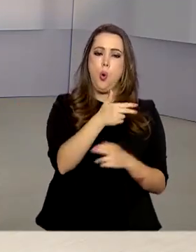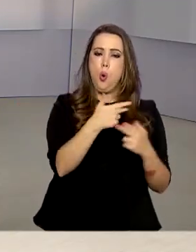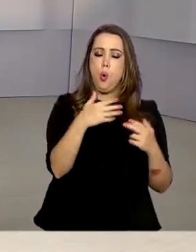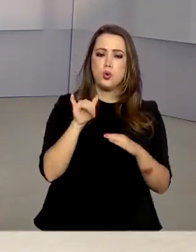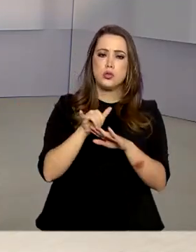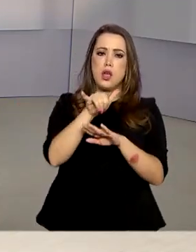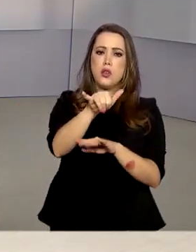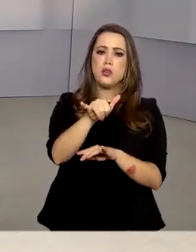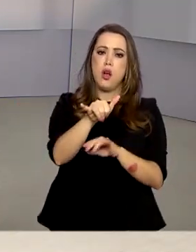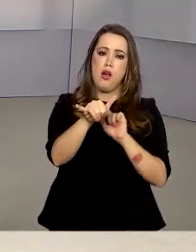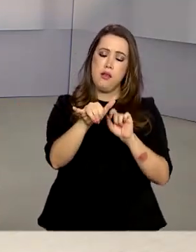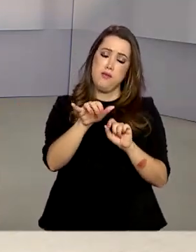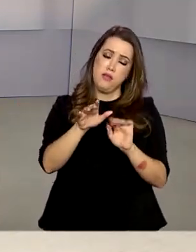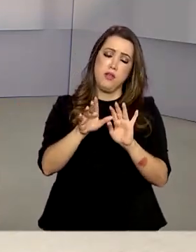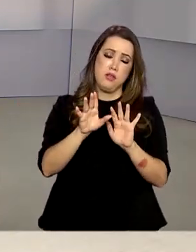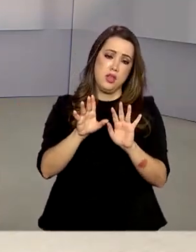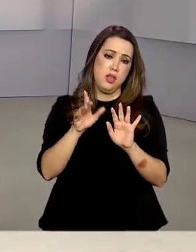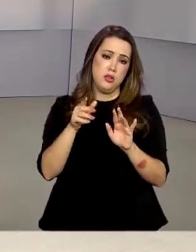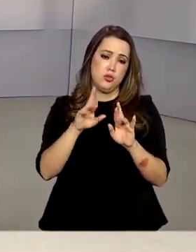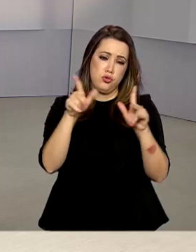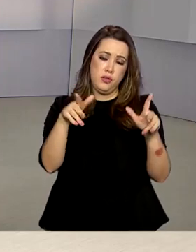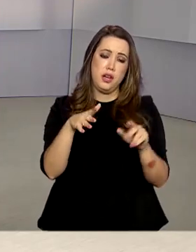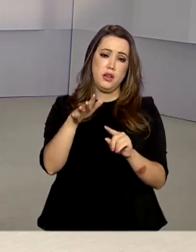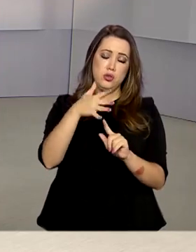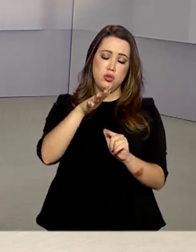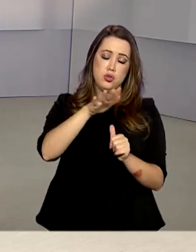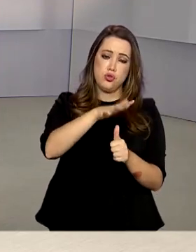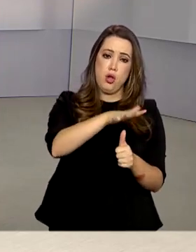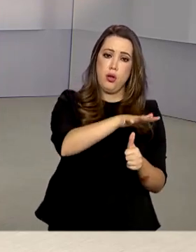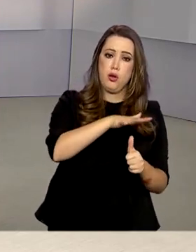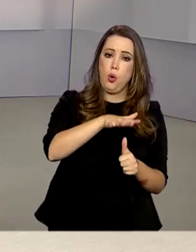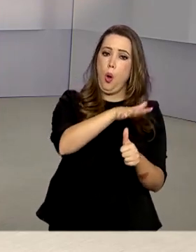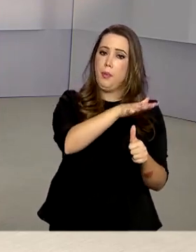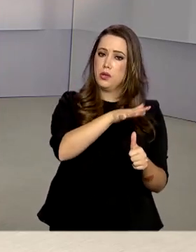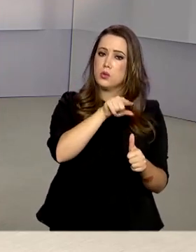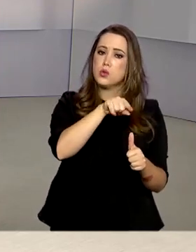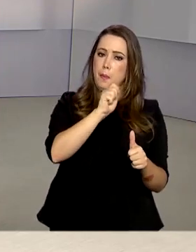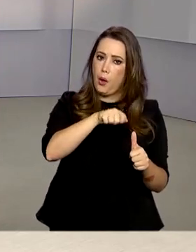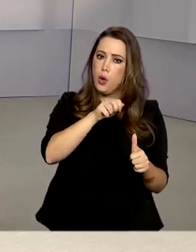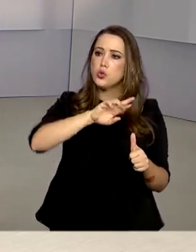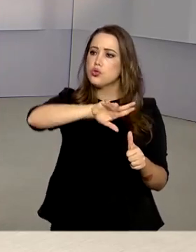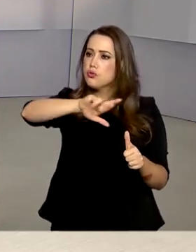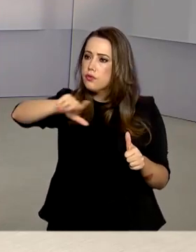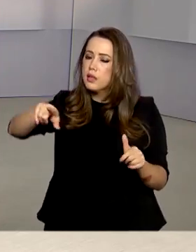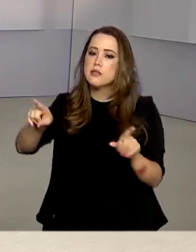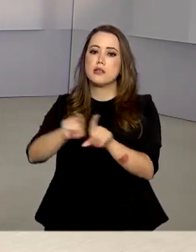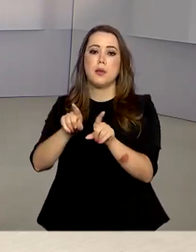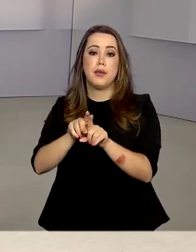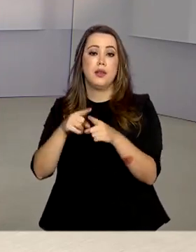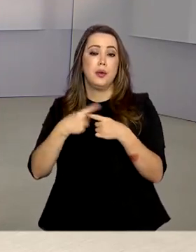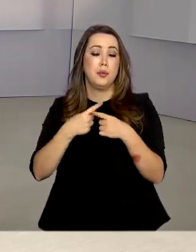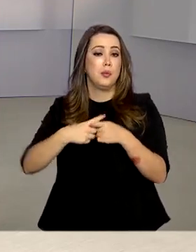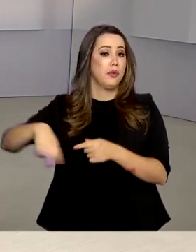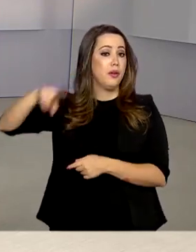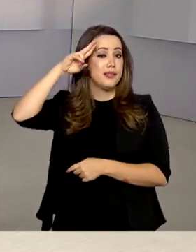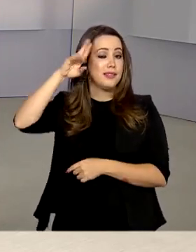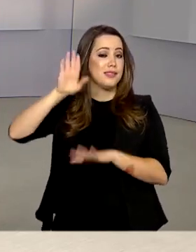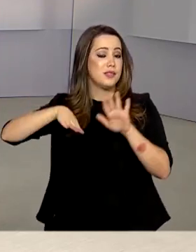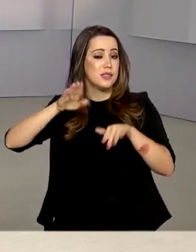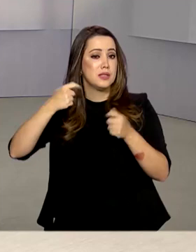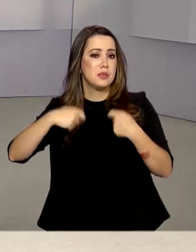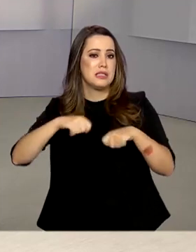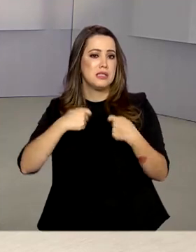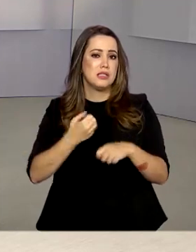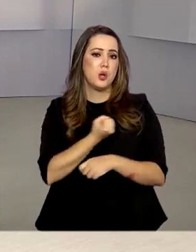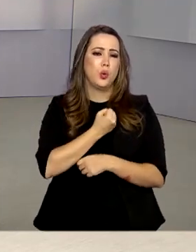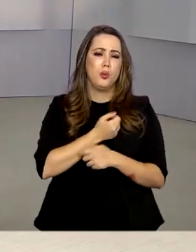de helicópteros. De acordo com o texto, a medida atende às necessidades operacionais do comando do Exército, que precisa levar grande quantidade de